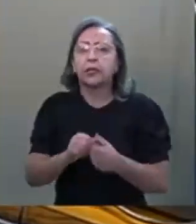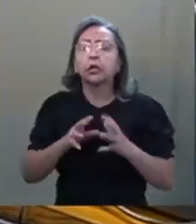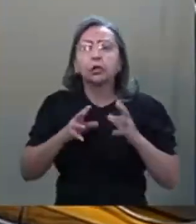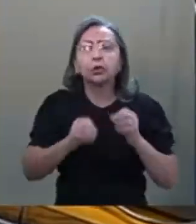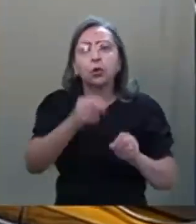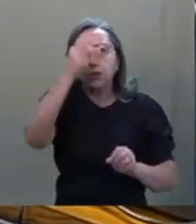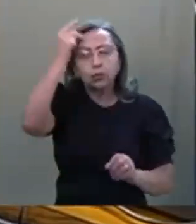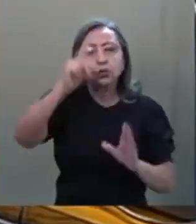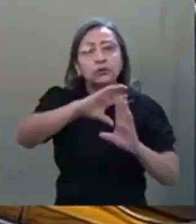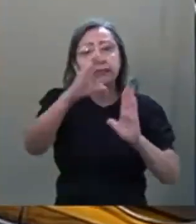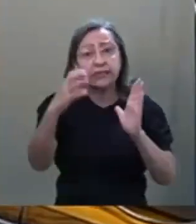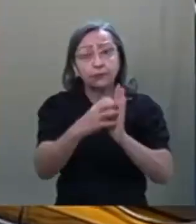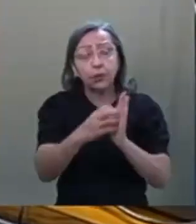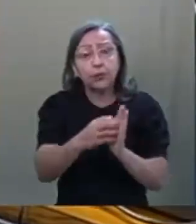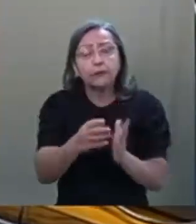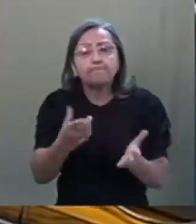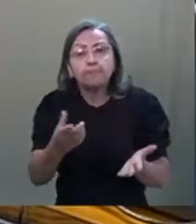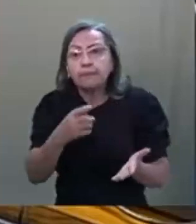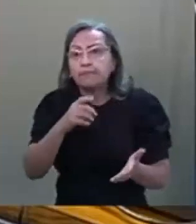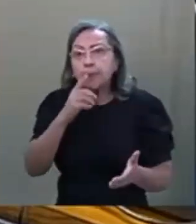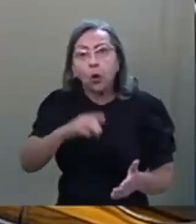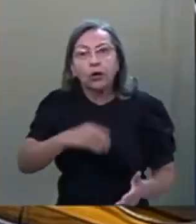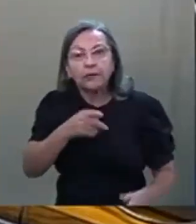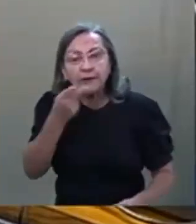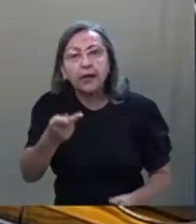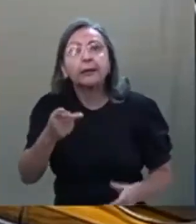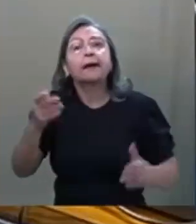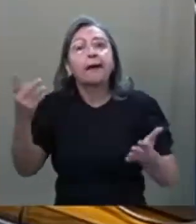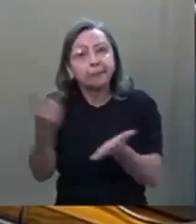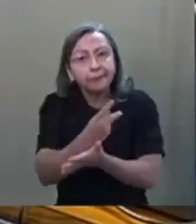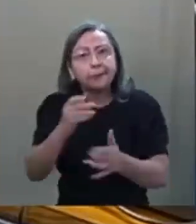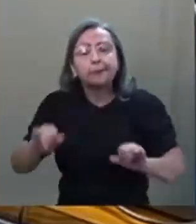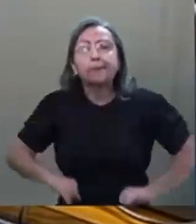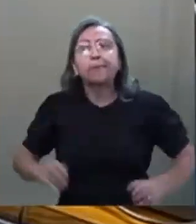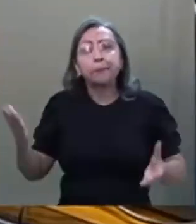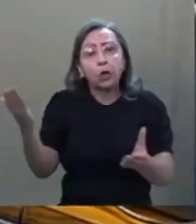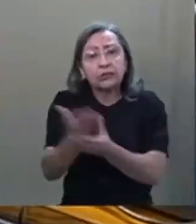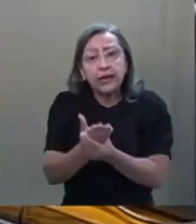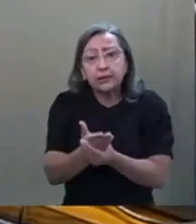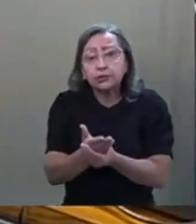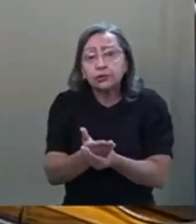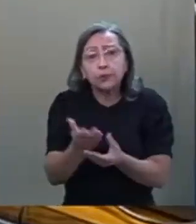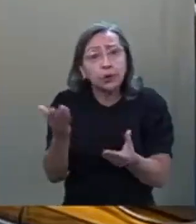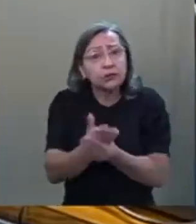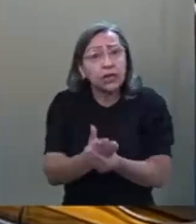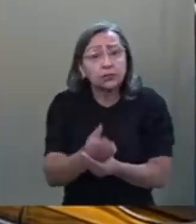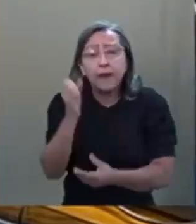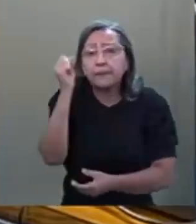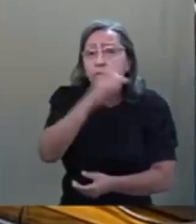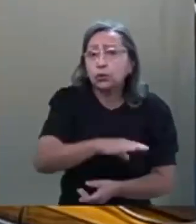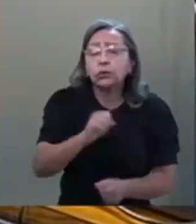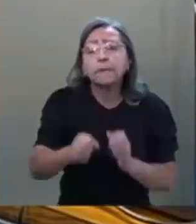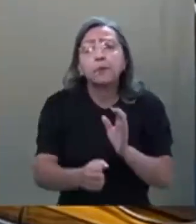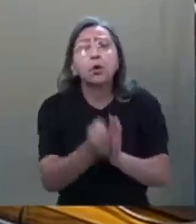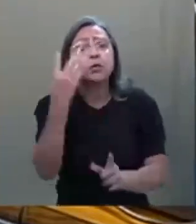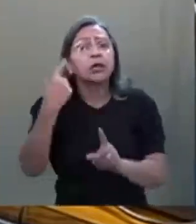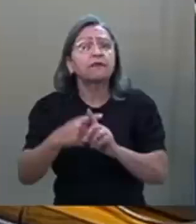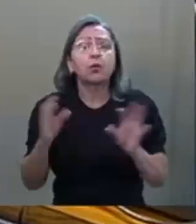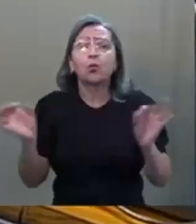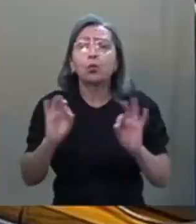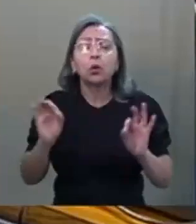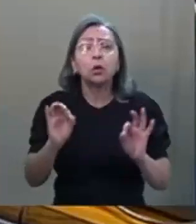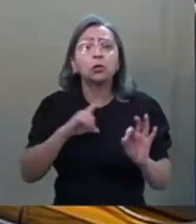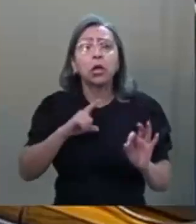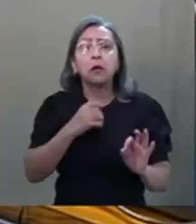que ousa falar, sofre processos, processos injustos, que muitas vezes não darão em